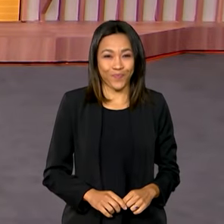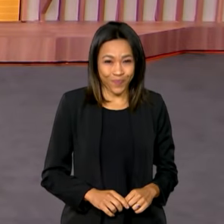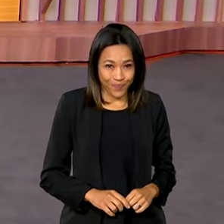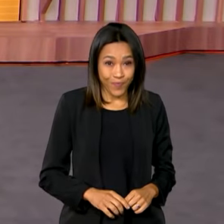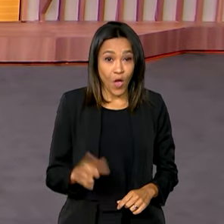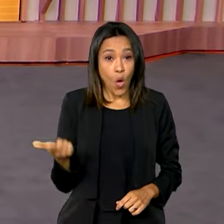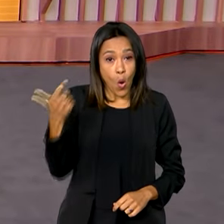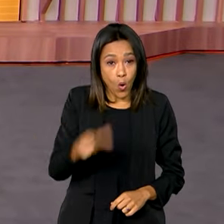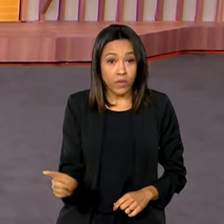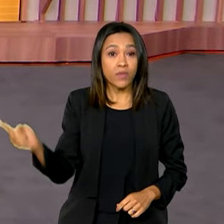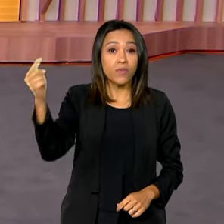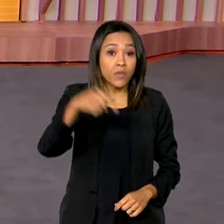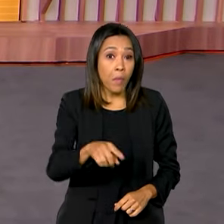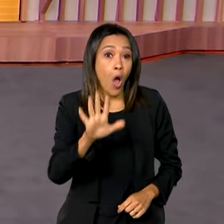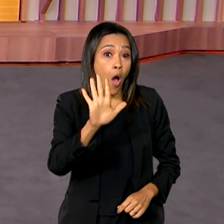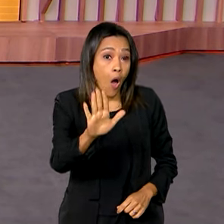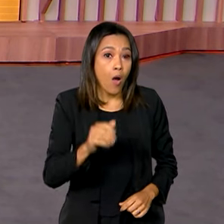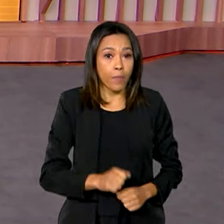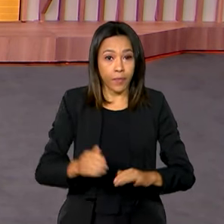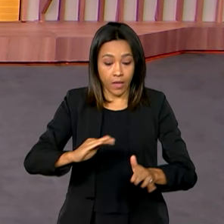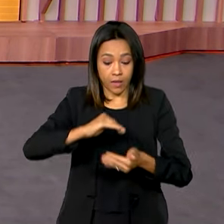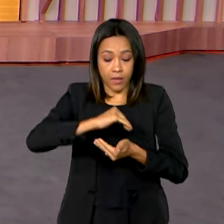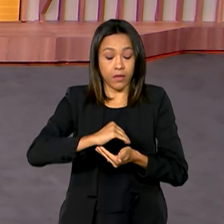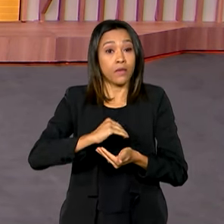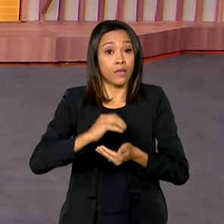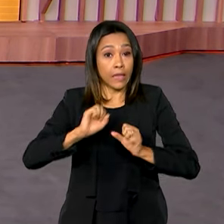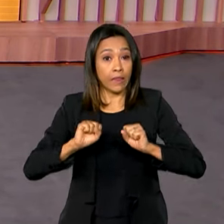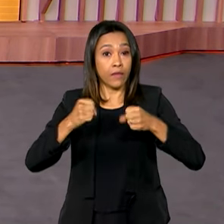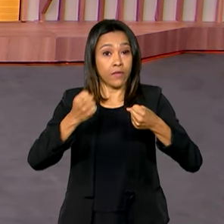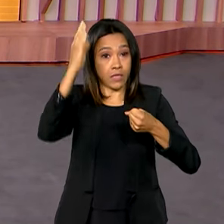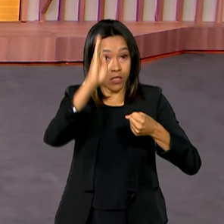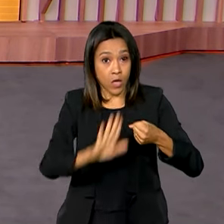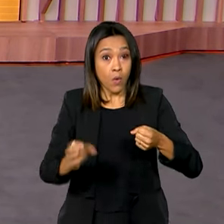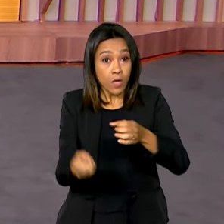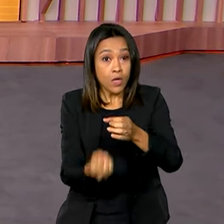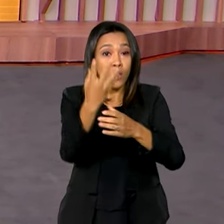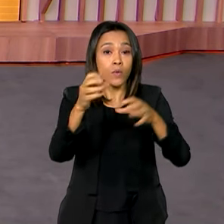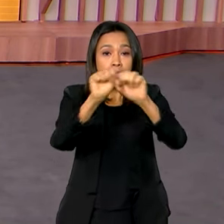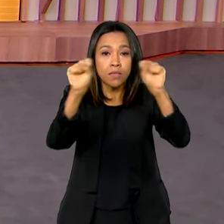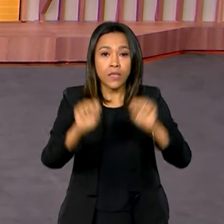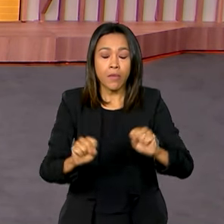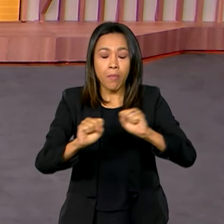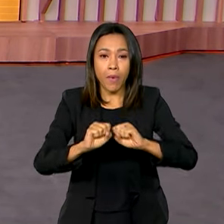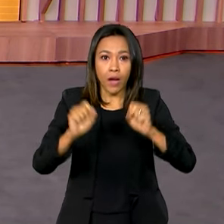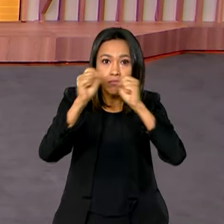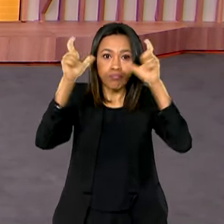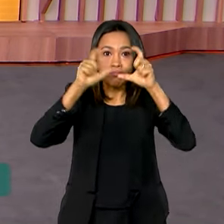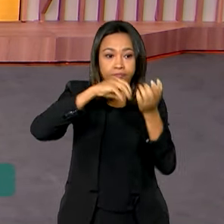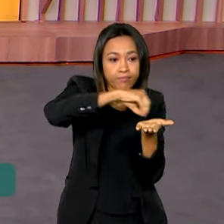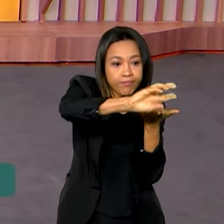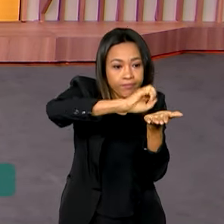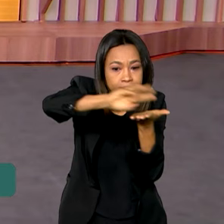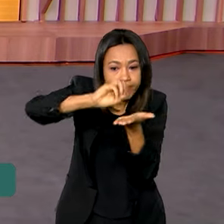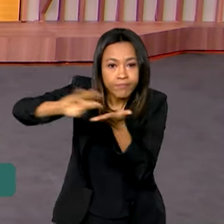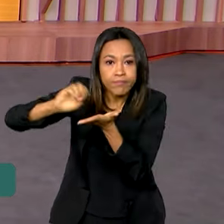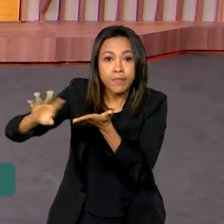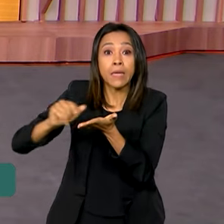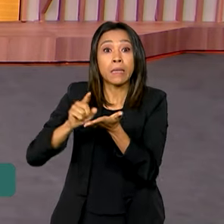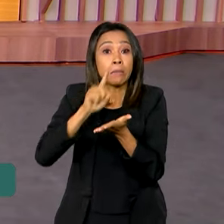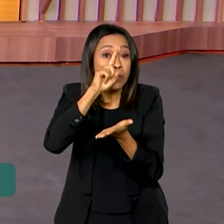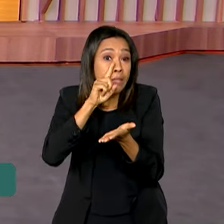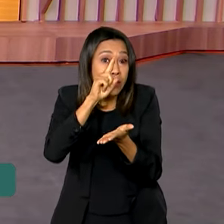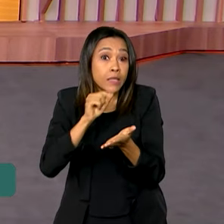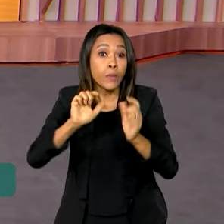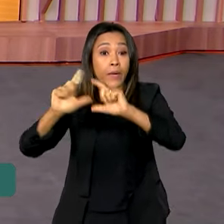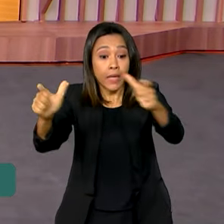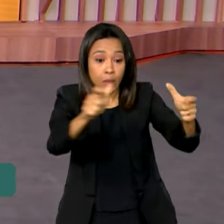Estamos de volta. olha, a Defesa Civil Nacional criou um sistema para alertar a população que vive em áreas com maior risco de